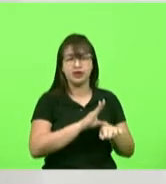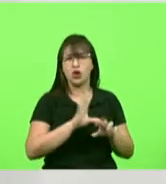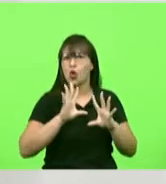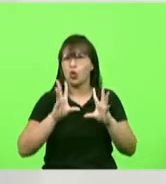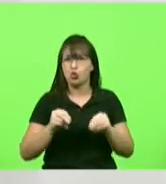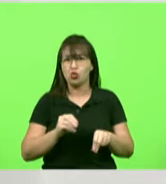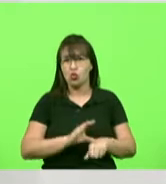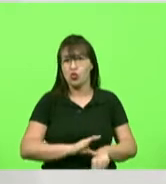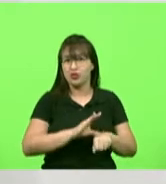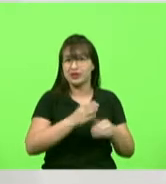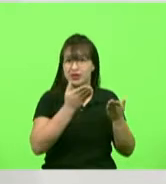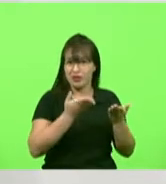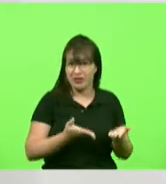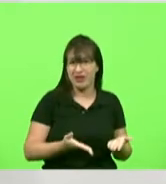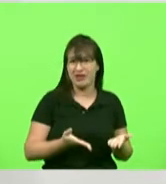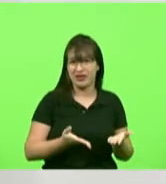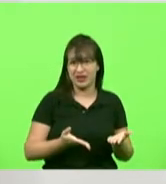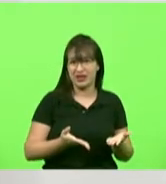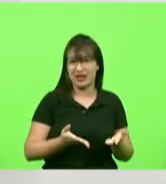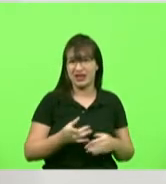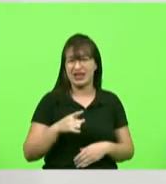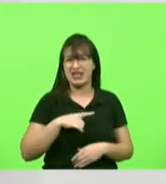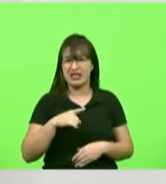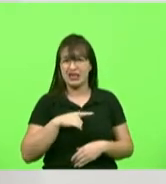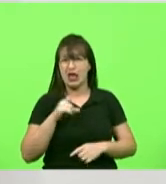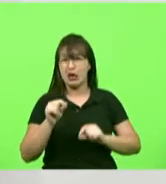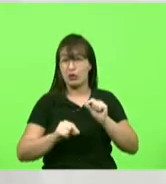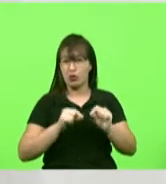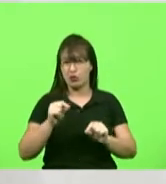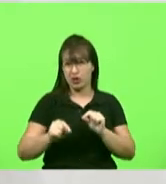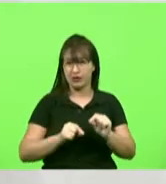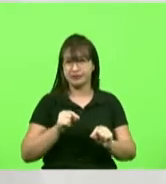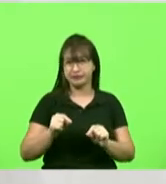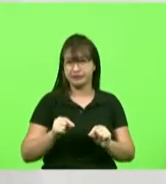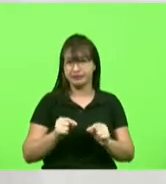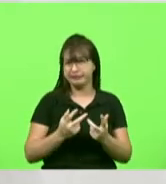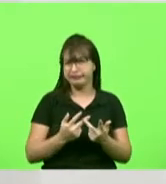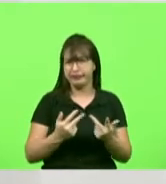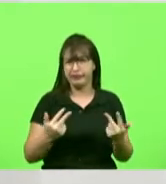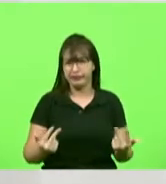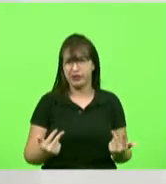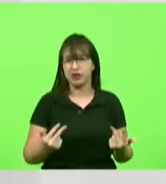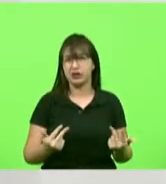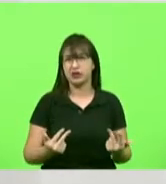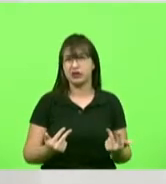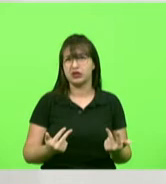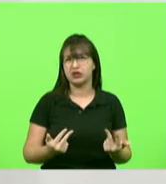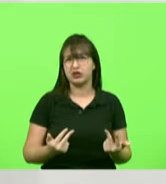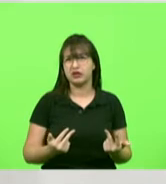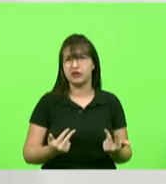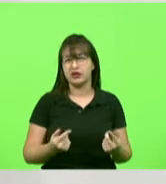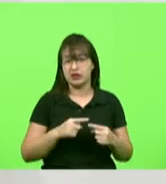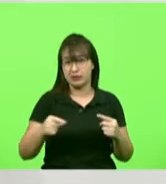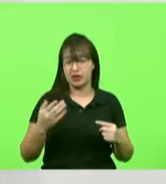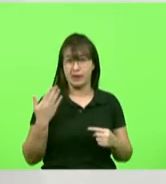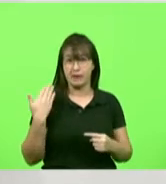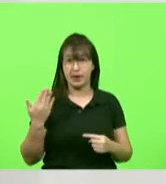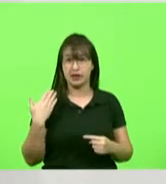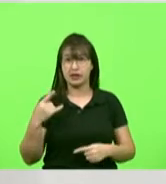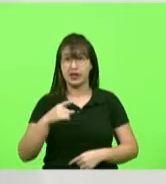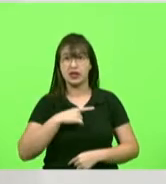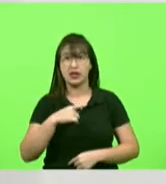conselho ele tem esse viés aí e nós tivemos essa semana retrasada nós fizemos aqui